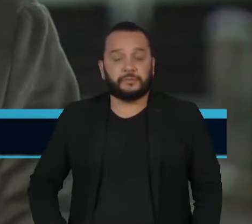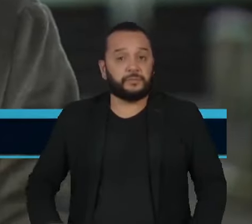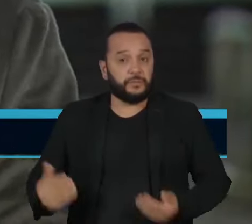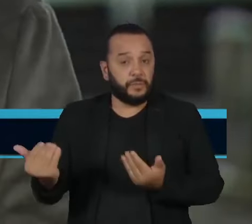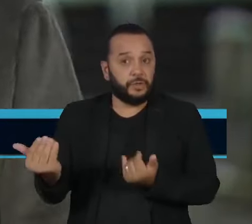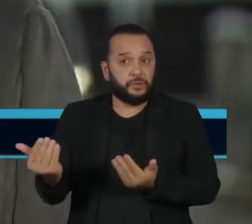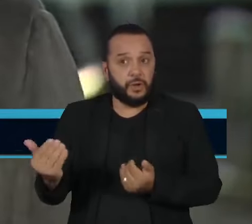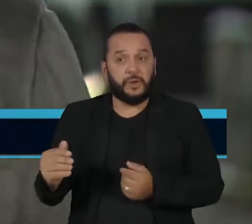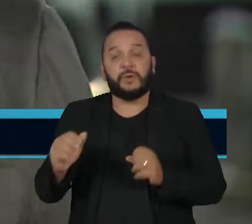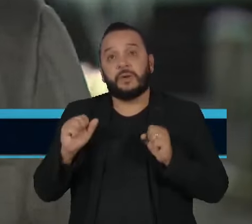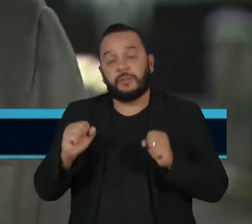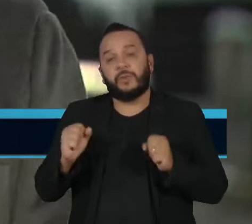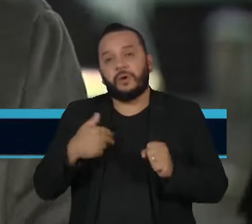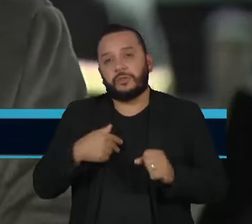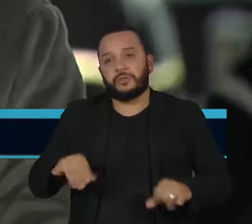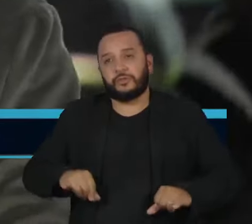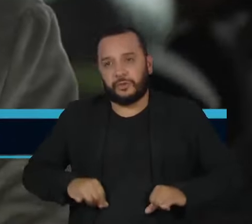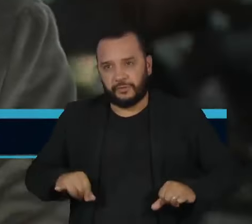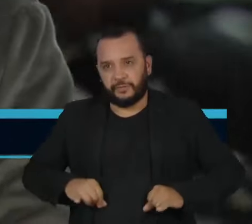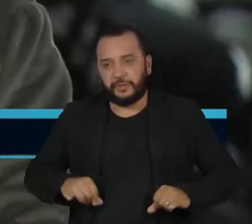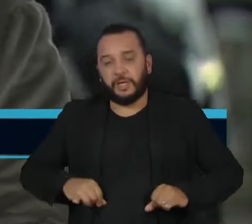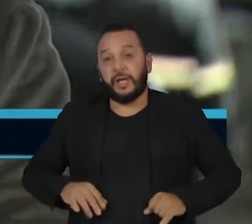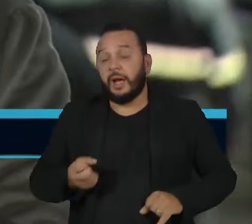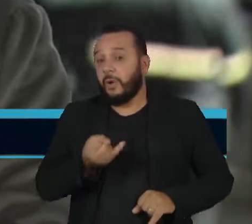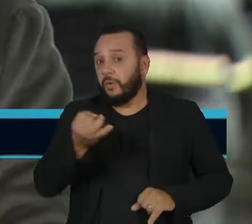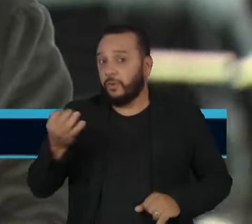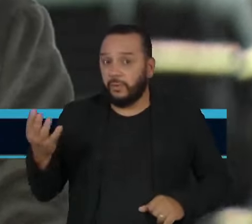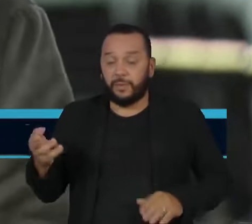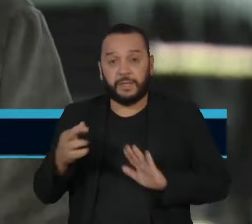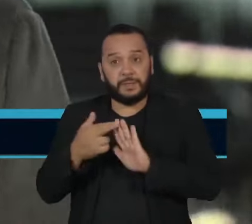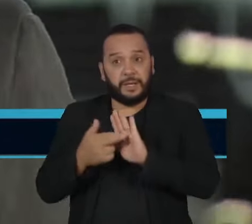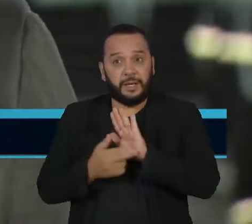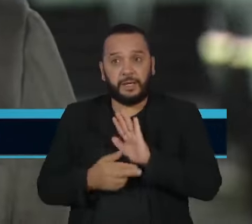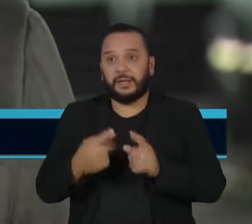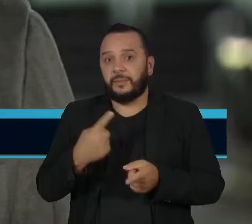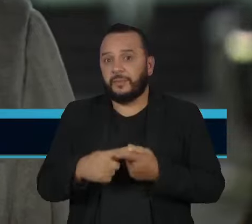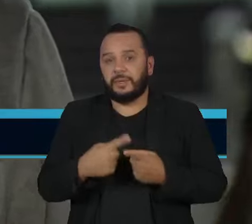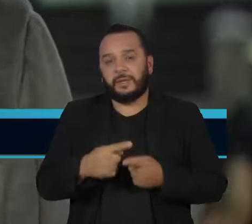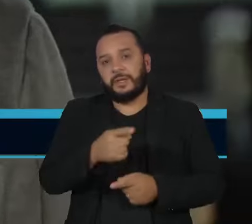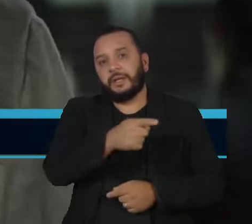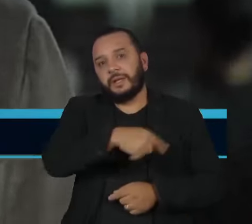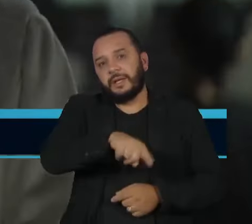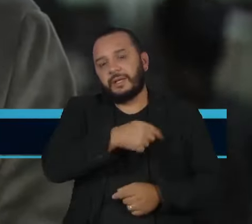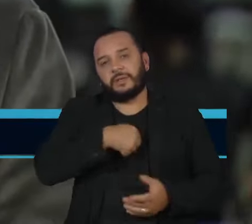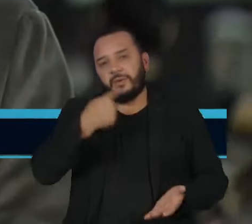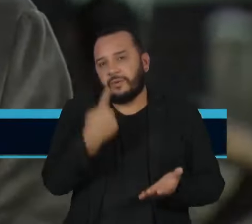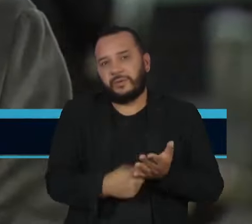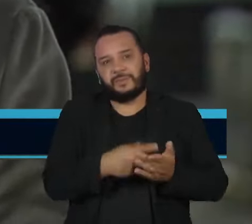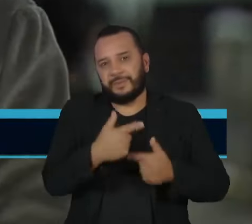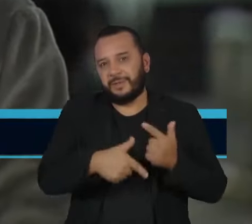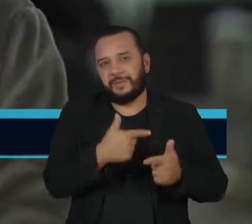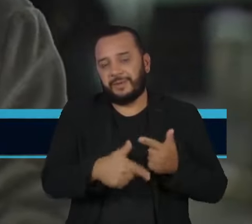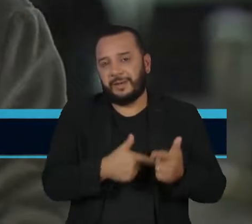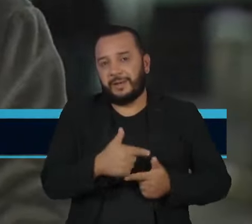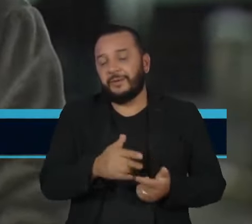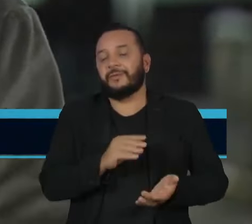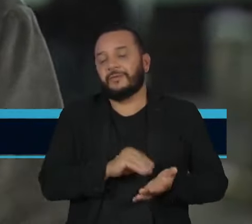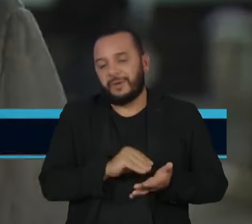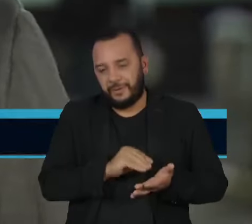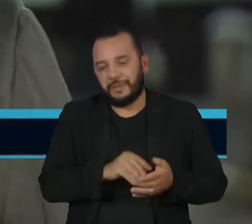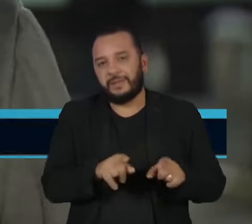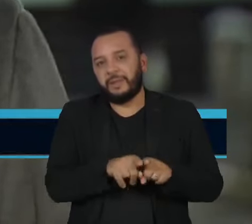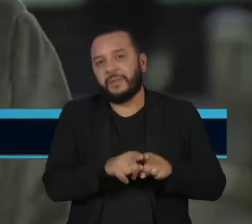alguns estereótipos. A geração Z é associada à falta de compromisso com o trabalho e, por vezes, considerada